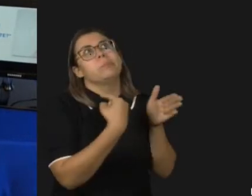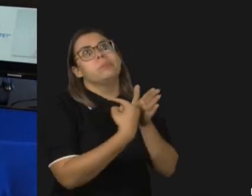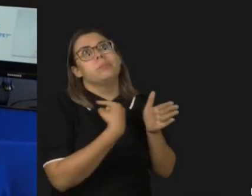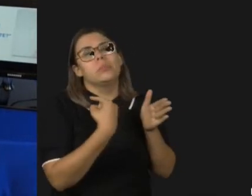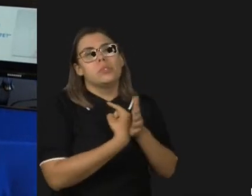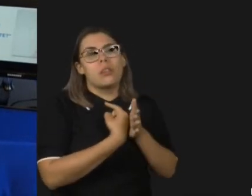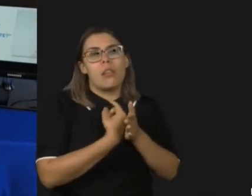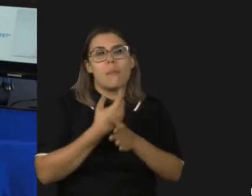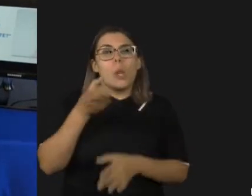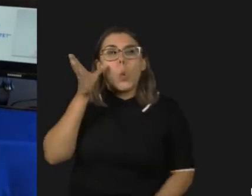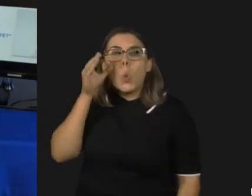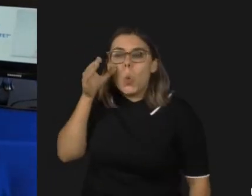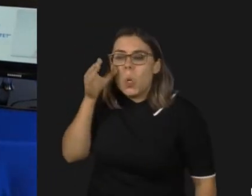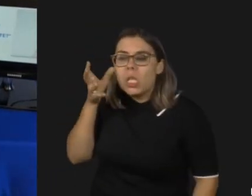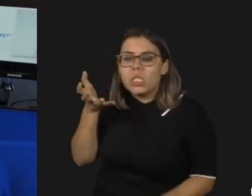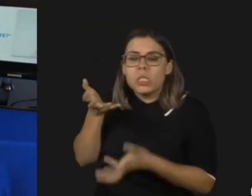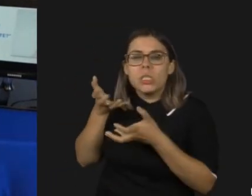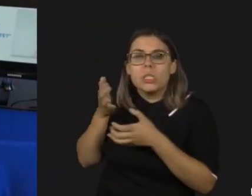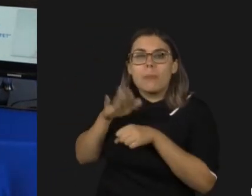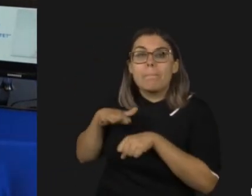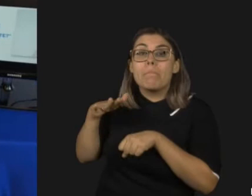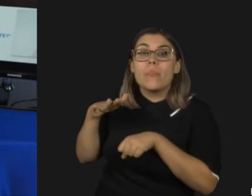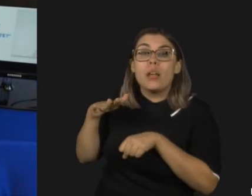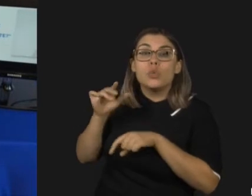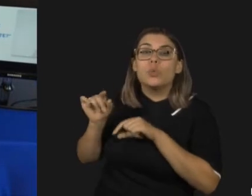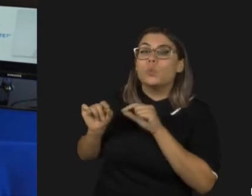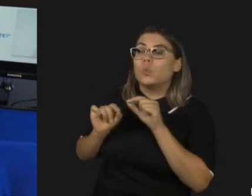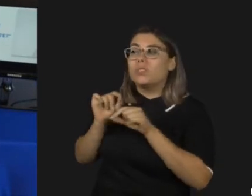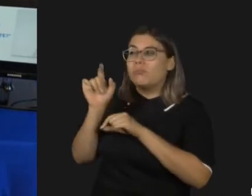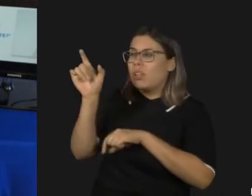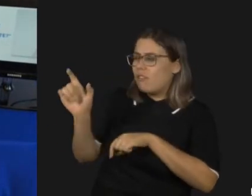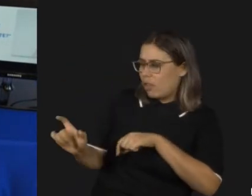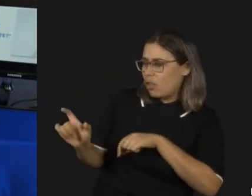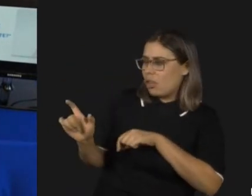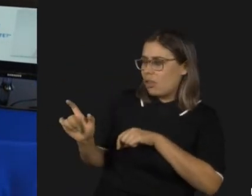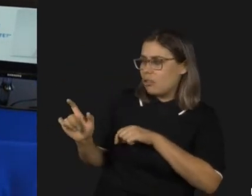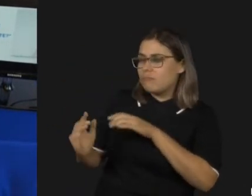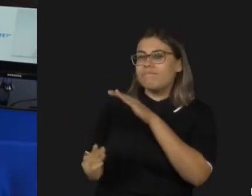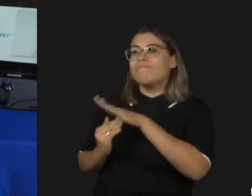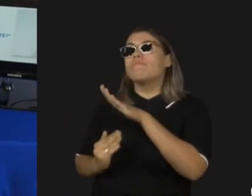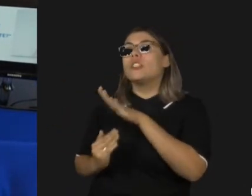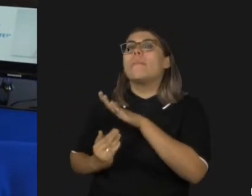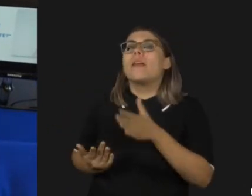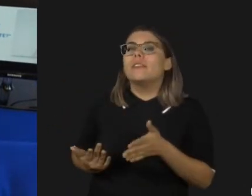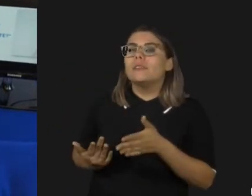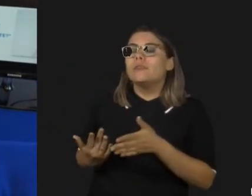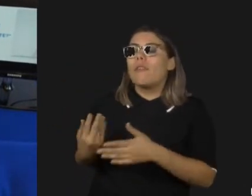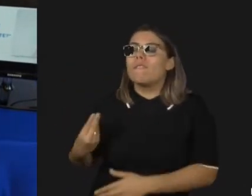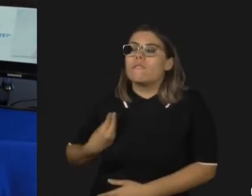especulatório. Queriam saber mais para ver qual era o meu jeitinho, para me ver